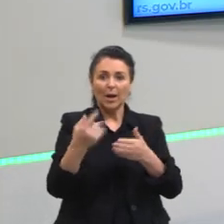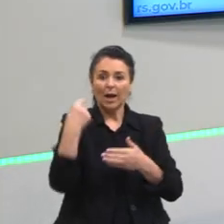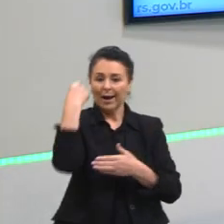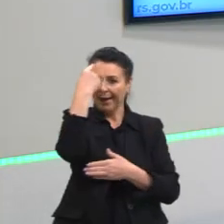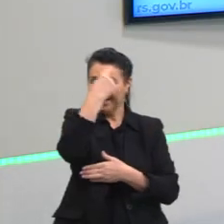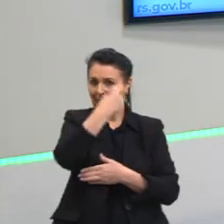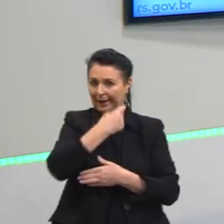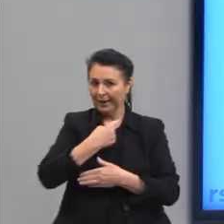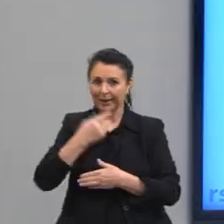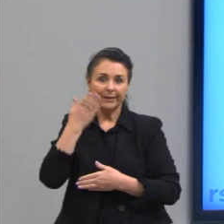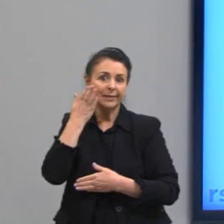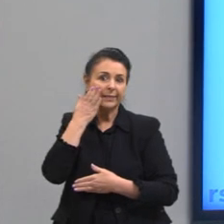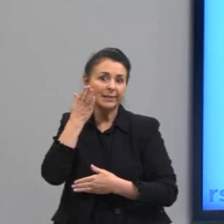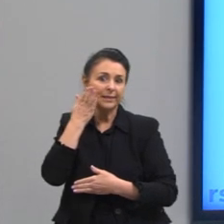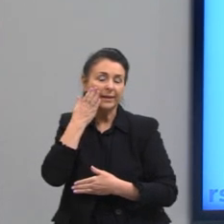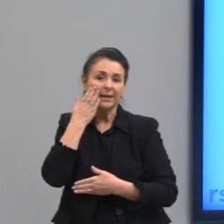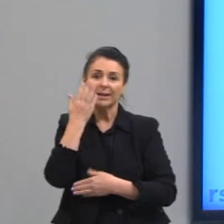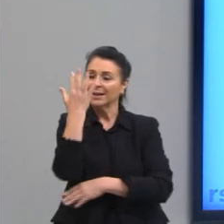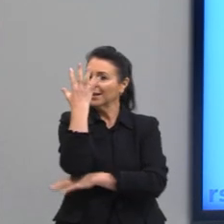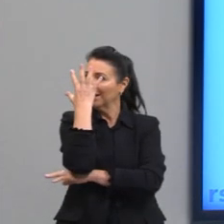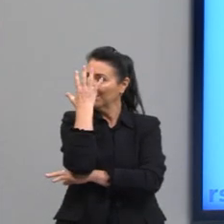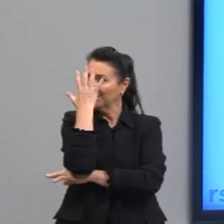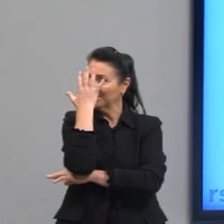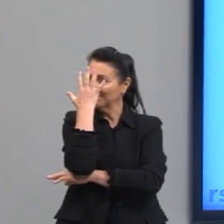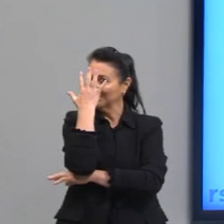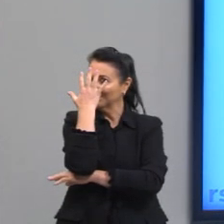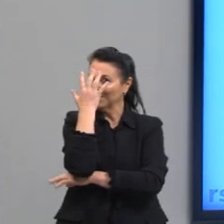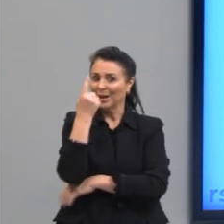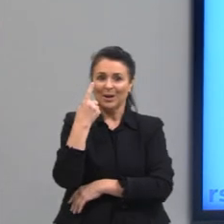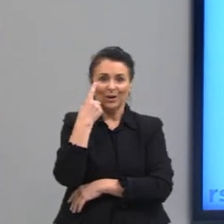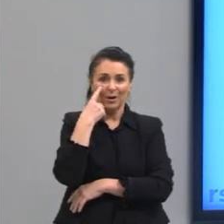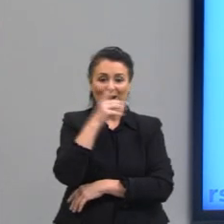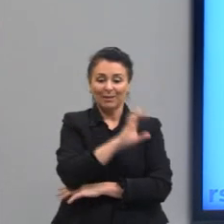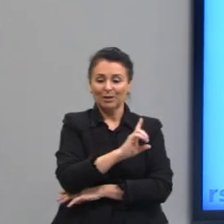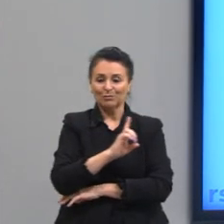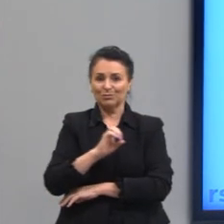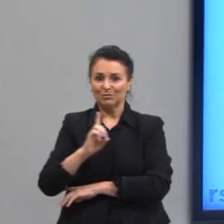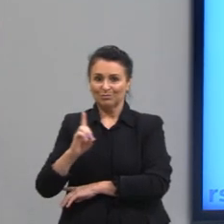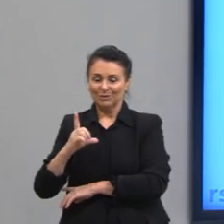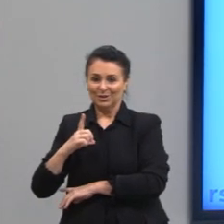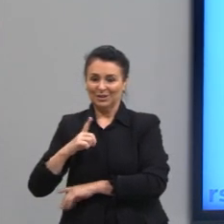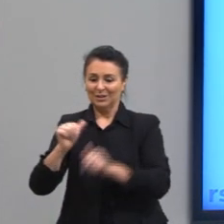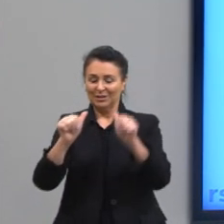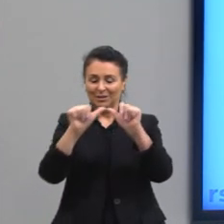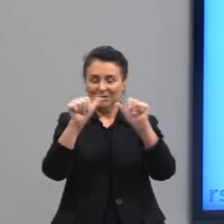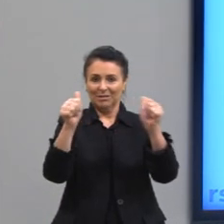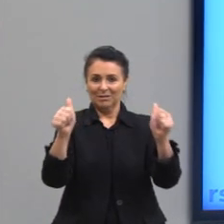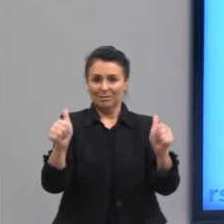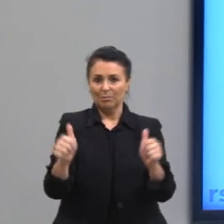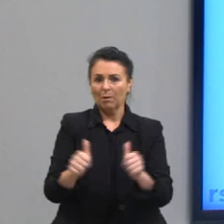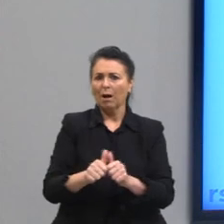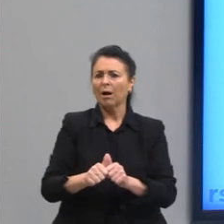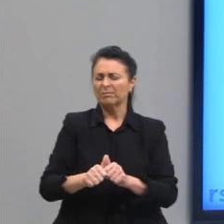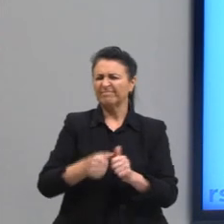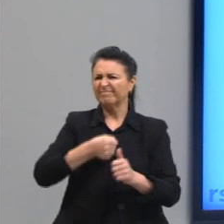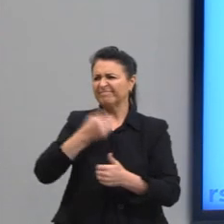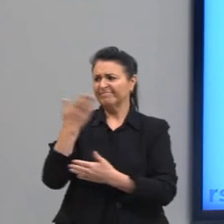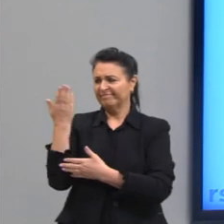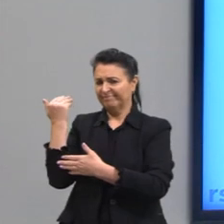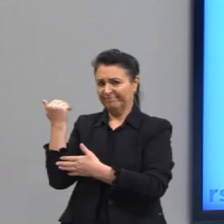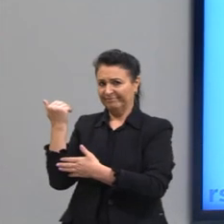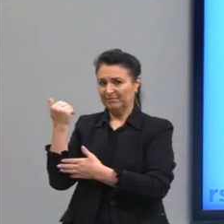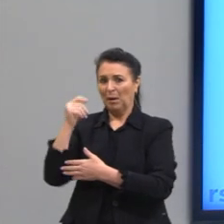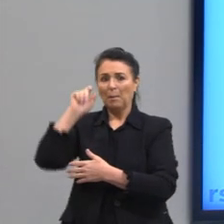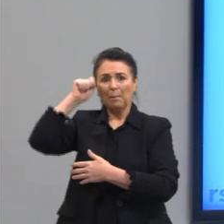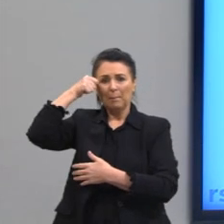Fawkes e a máscara dele. Então, a gente tem à direita uma gravura bem antiga, em preto e branco,